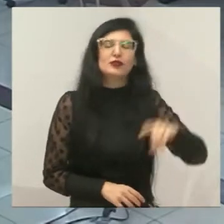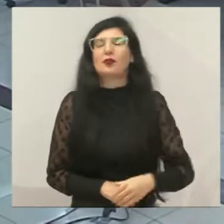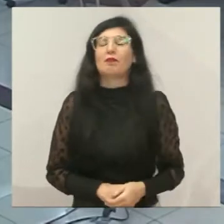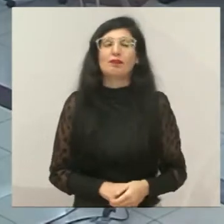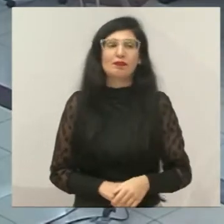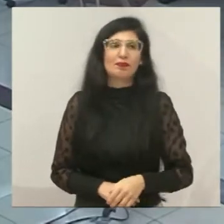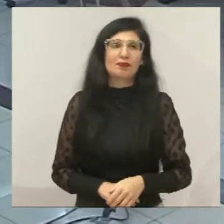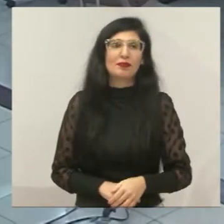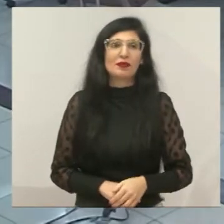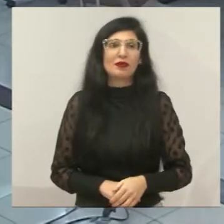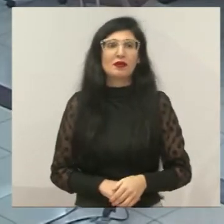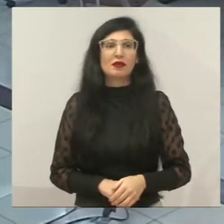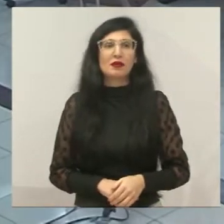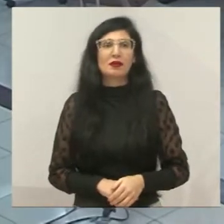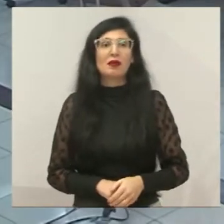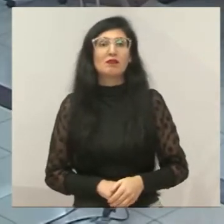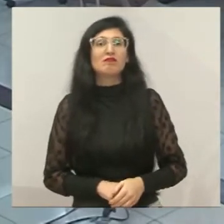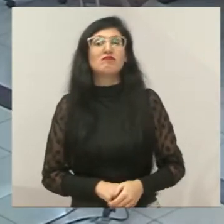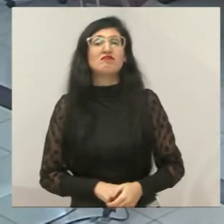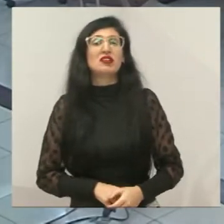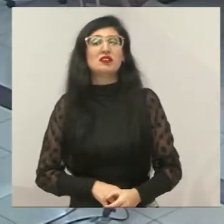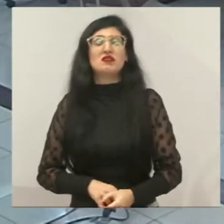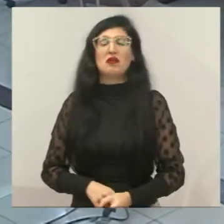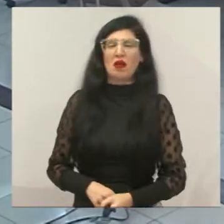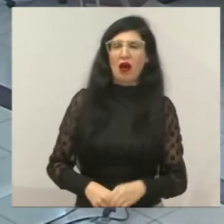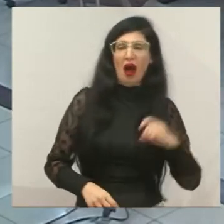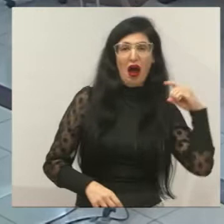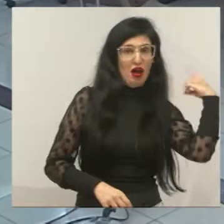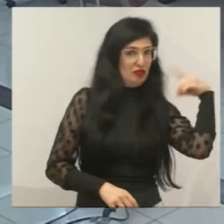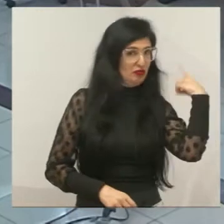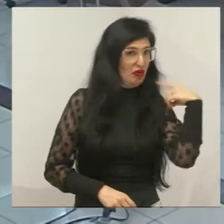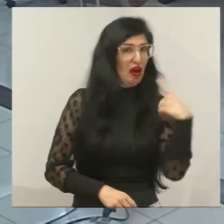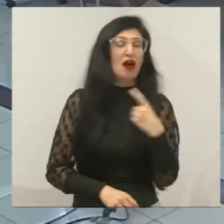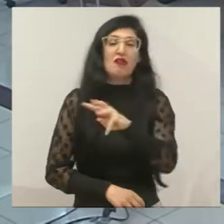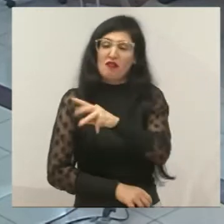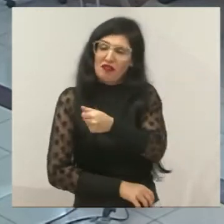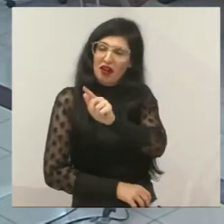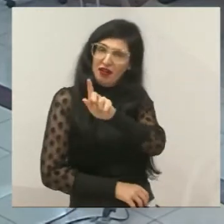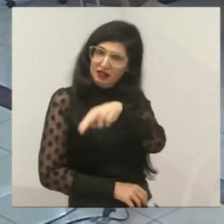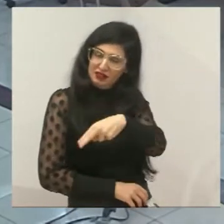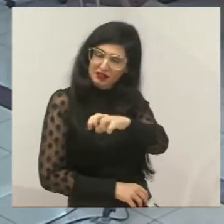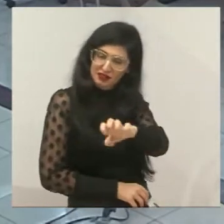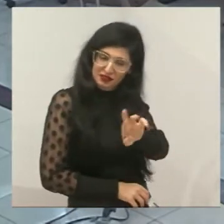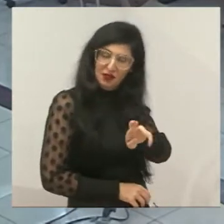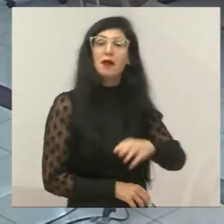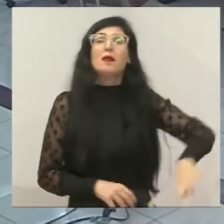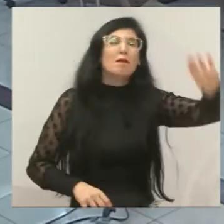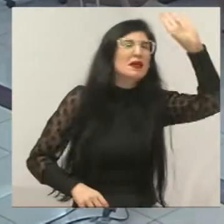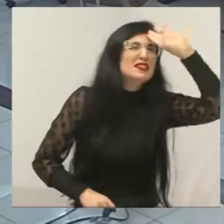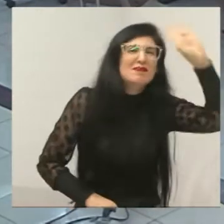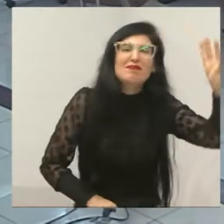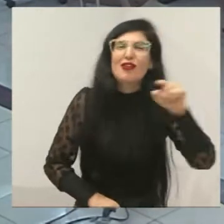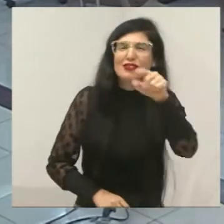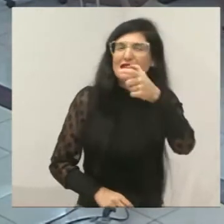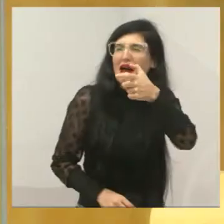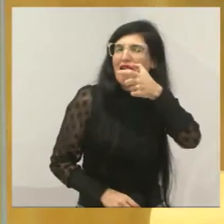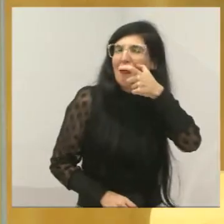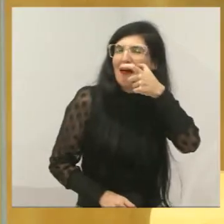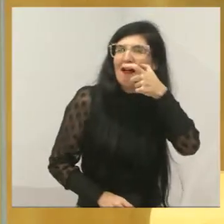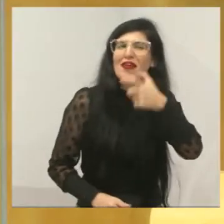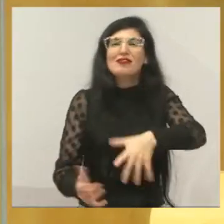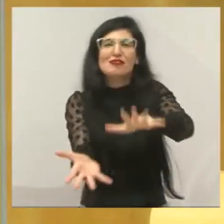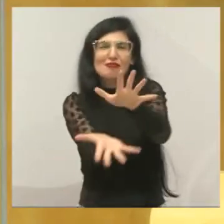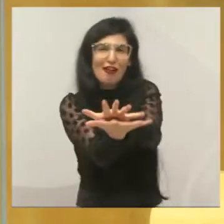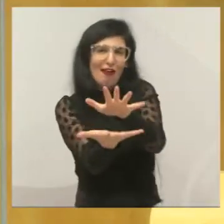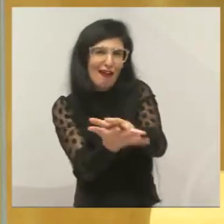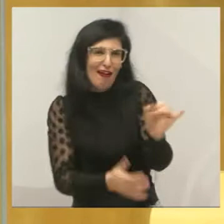consultor, o Wagner, nosso secretário do Legislativo Moacir, e principalmente você, a jacareense, que nos está